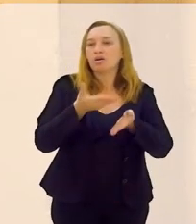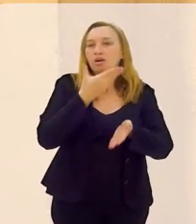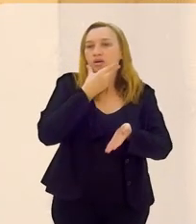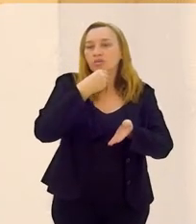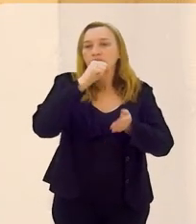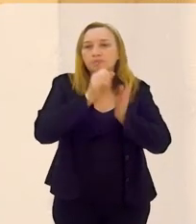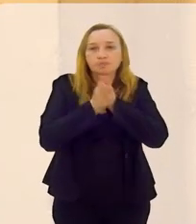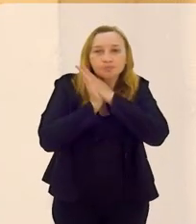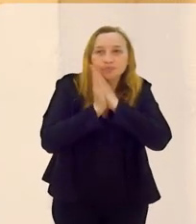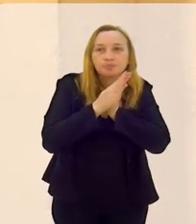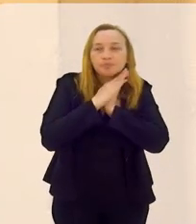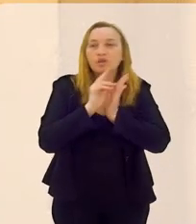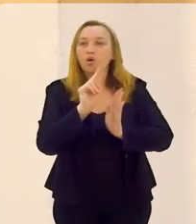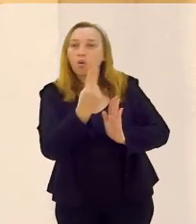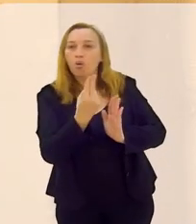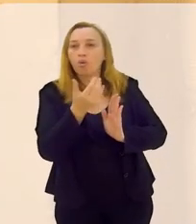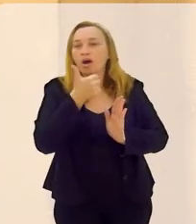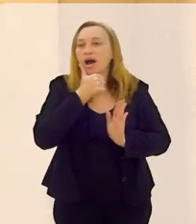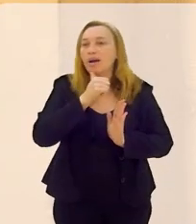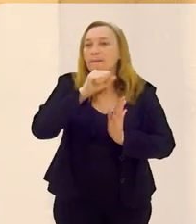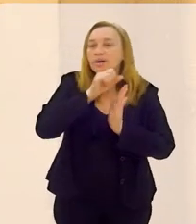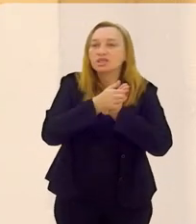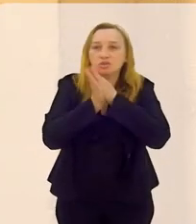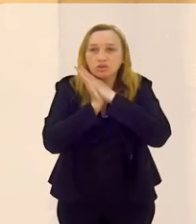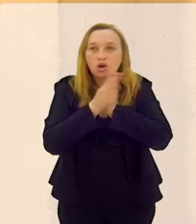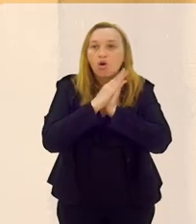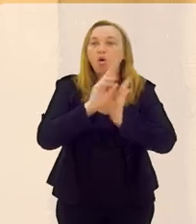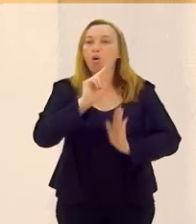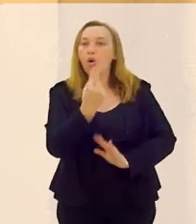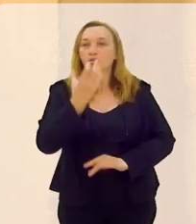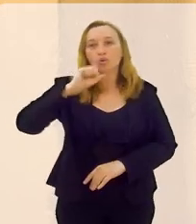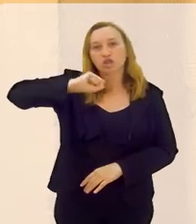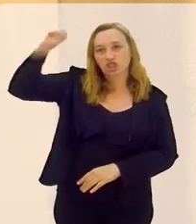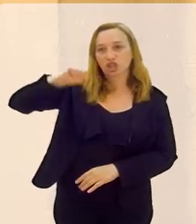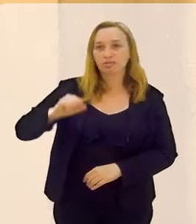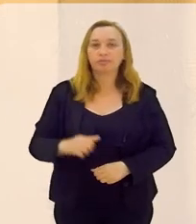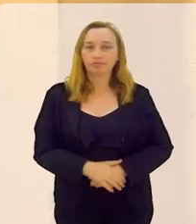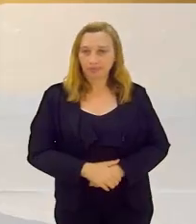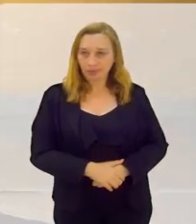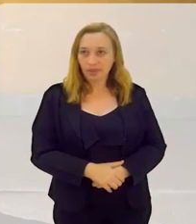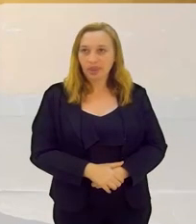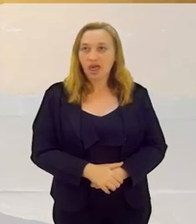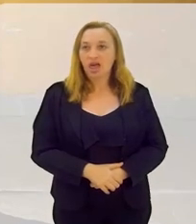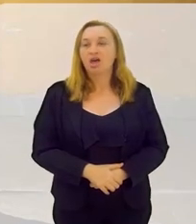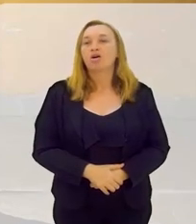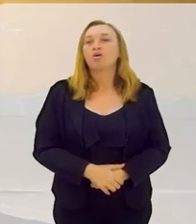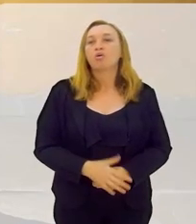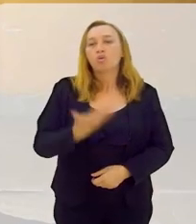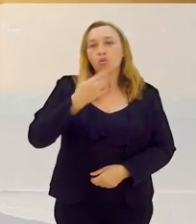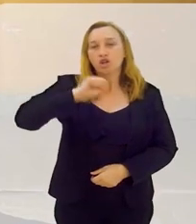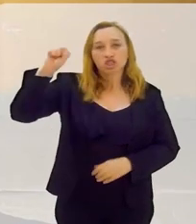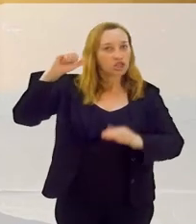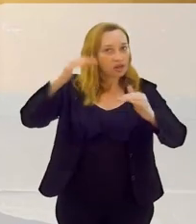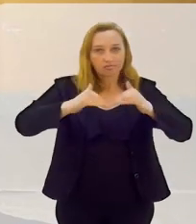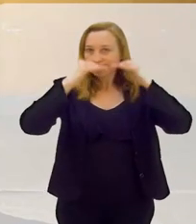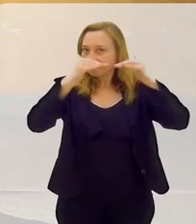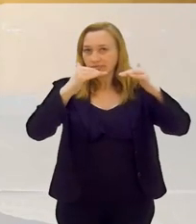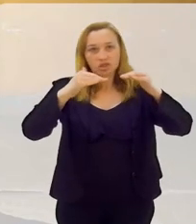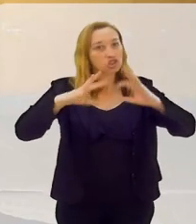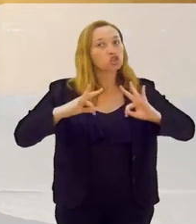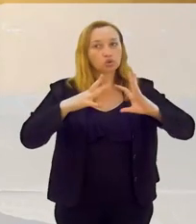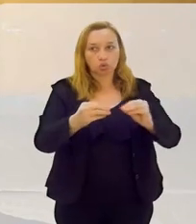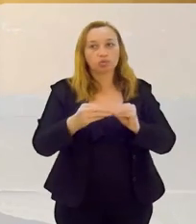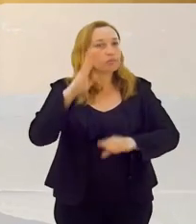babalorixá ou o ialorixá ou o orixá? Eu não... O orixá acima de tudo.